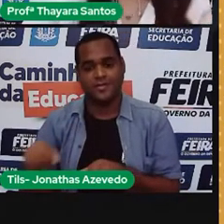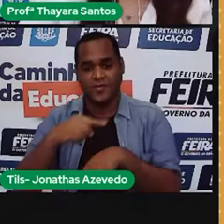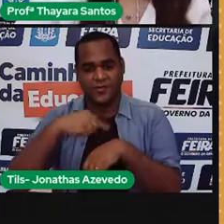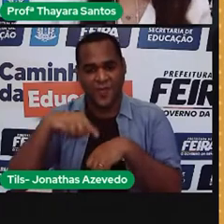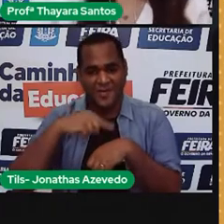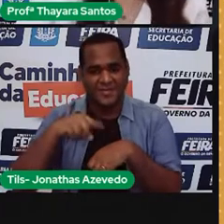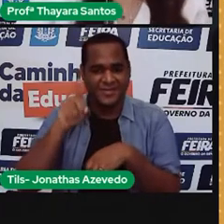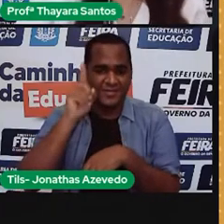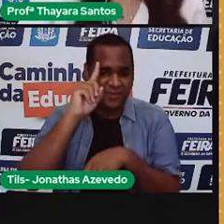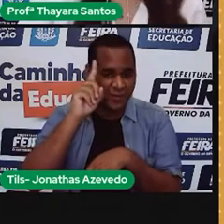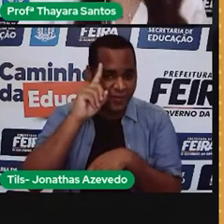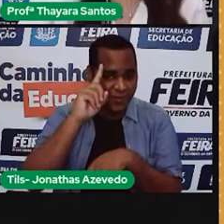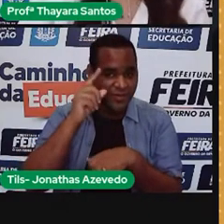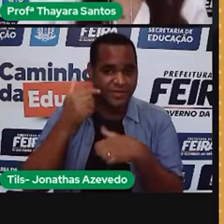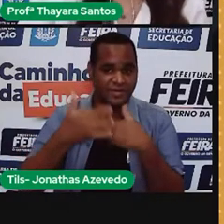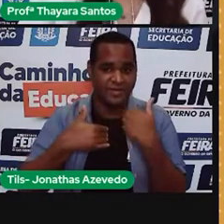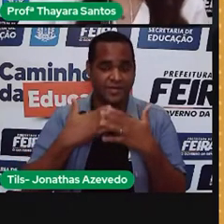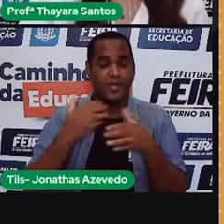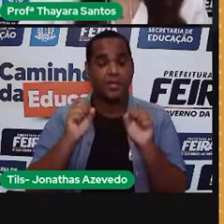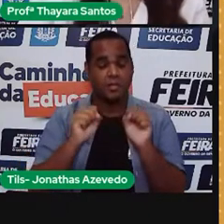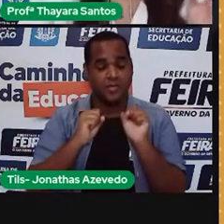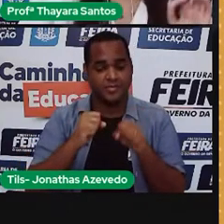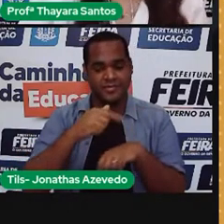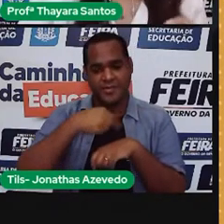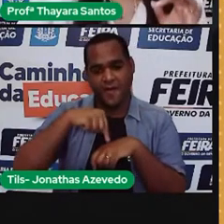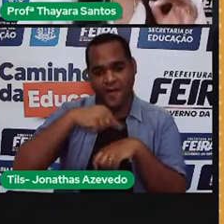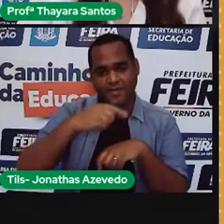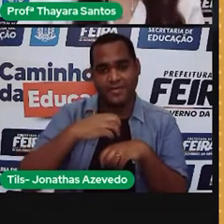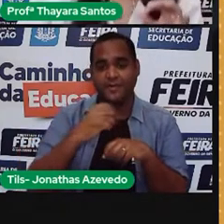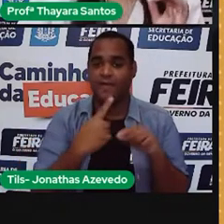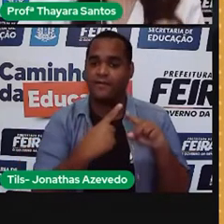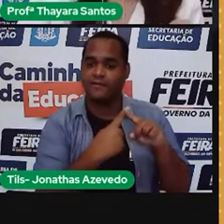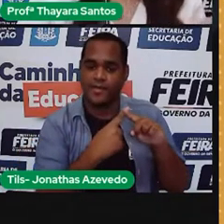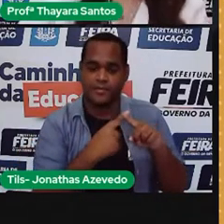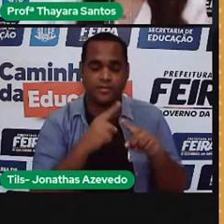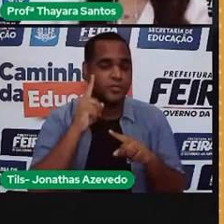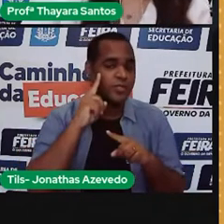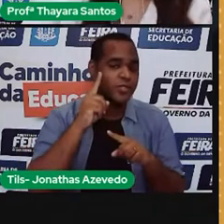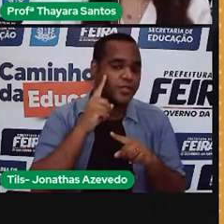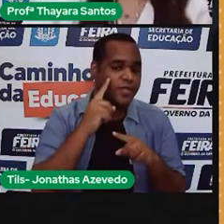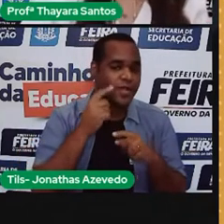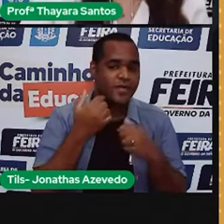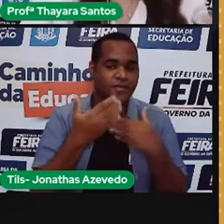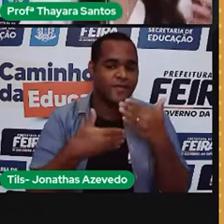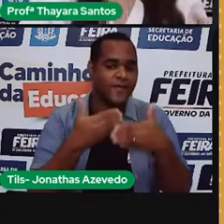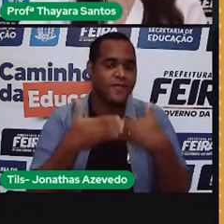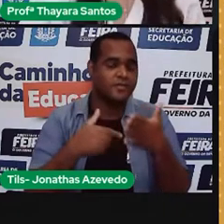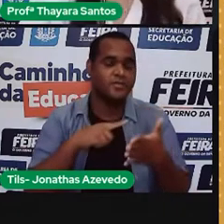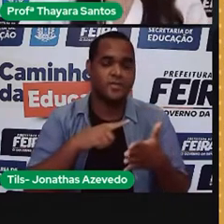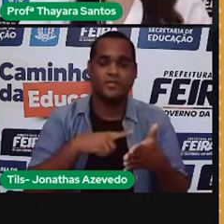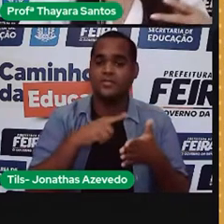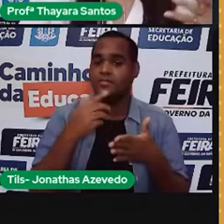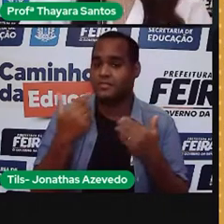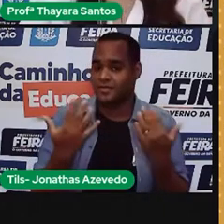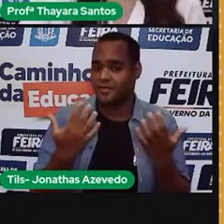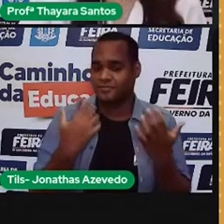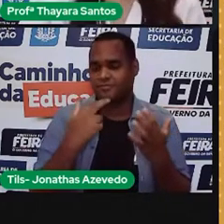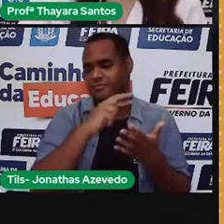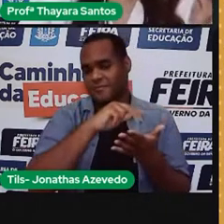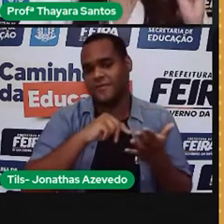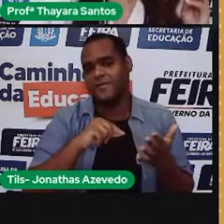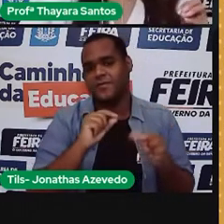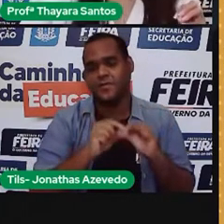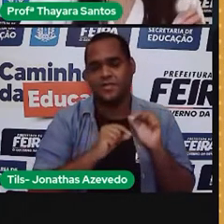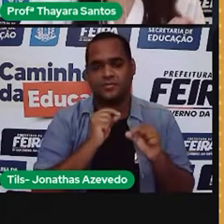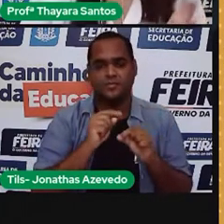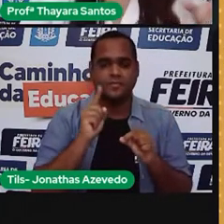gente utiliza aquele equipamento no nosso dia, vezes a quantidade de dias que a gente consome. Então, o equipamento que a gente utiliza todos os dias,